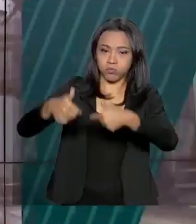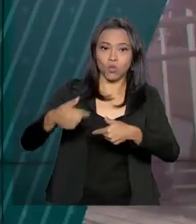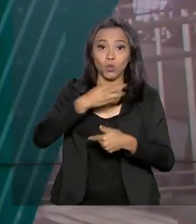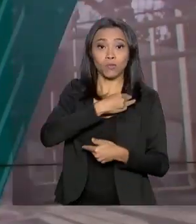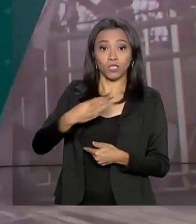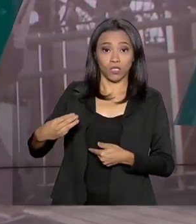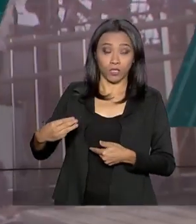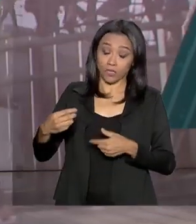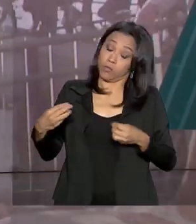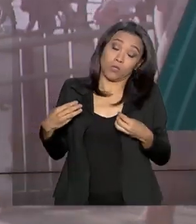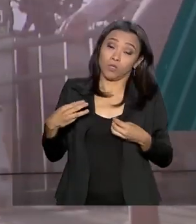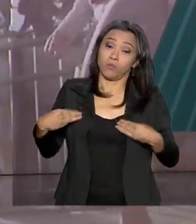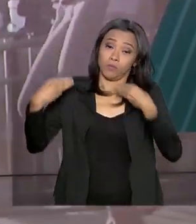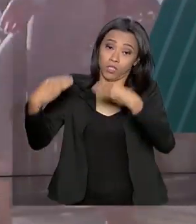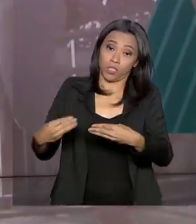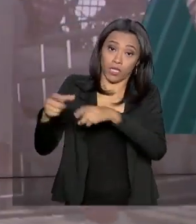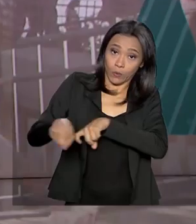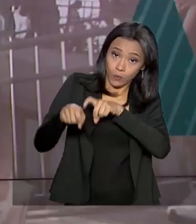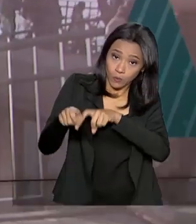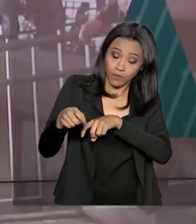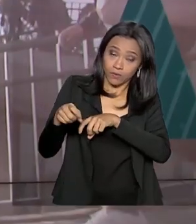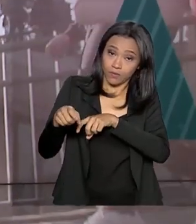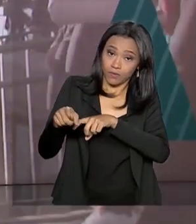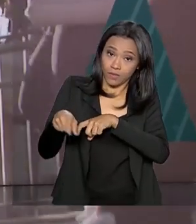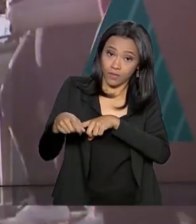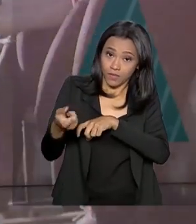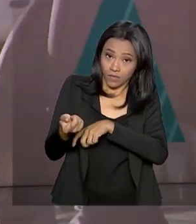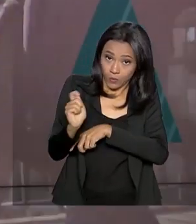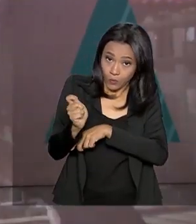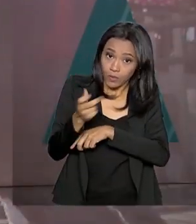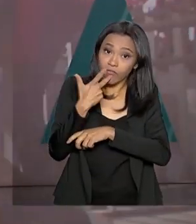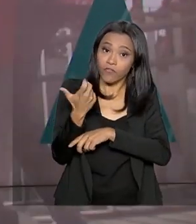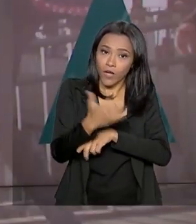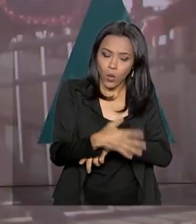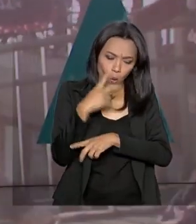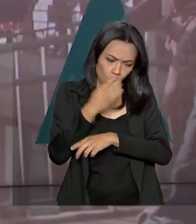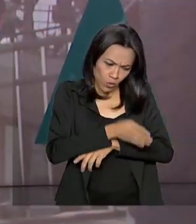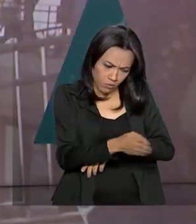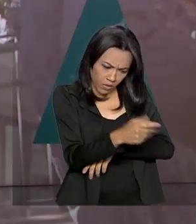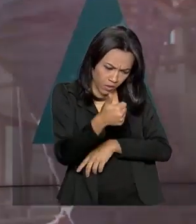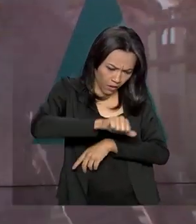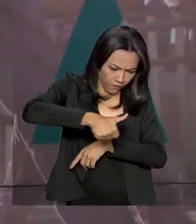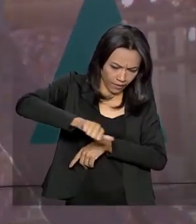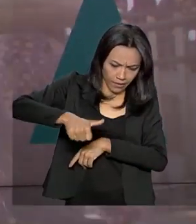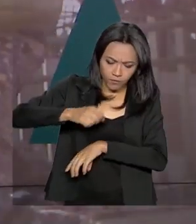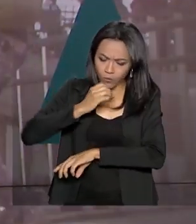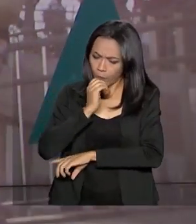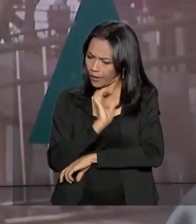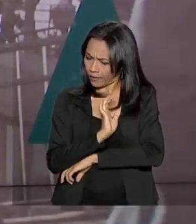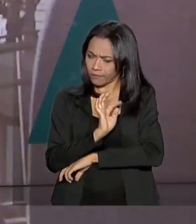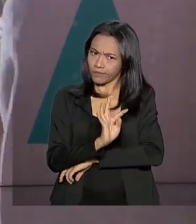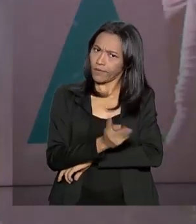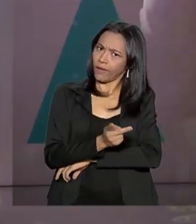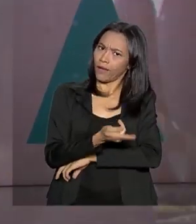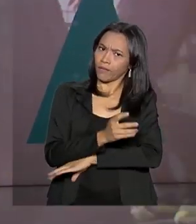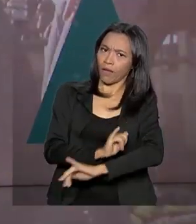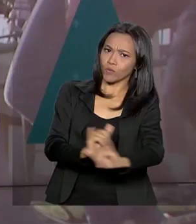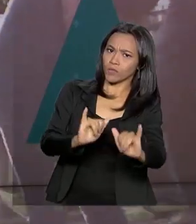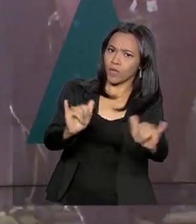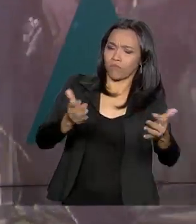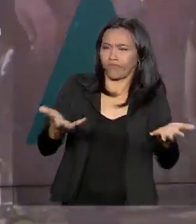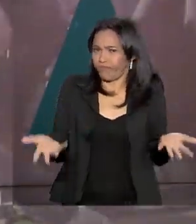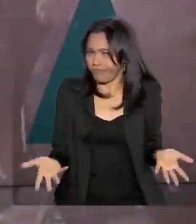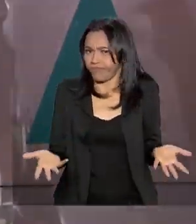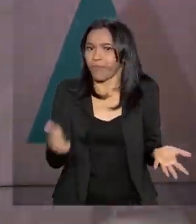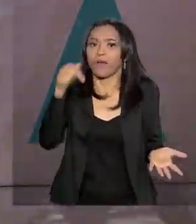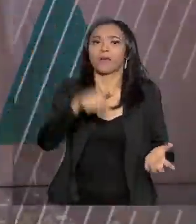aponta que 11% dos pescados analisados não correspondem ao que é anunciado no balcão. Aqui no